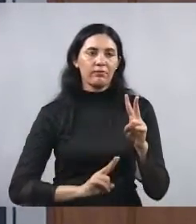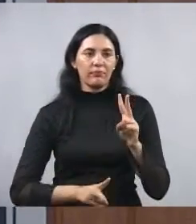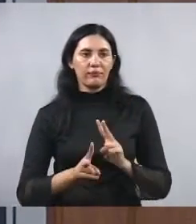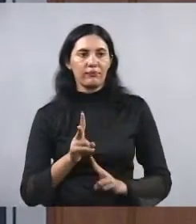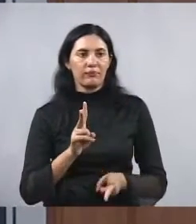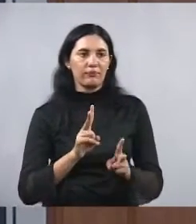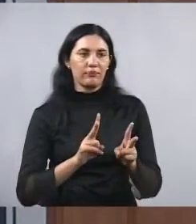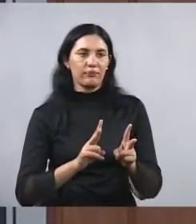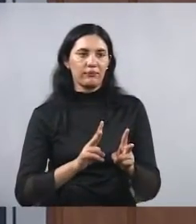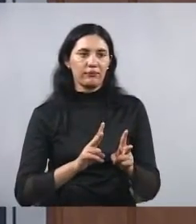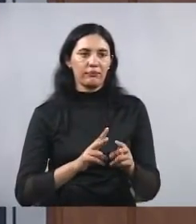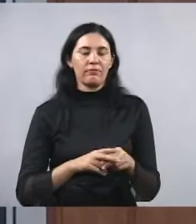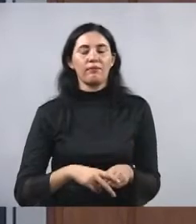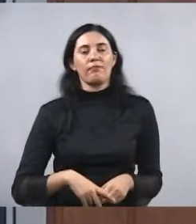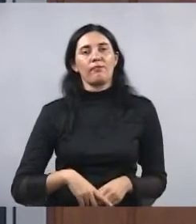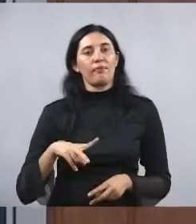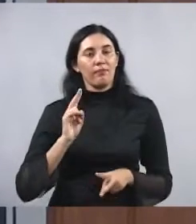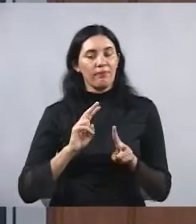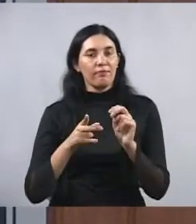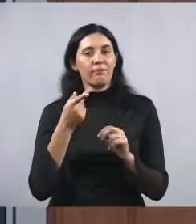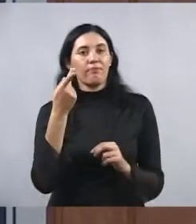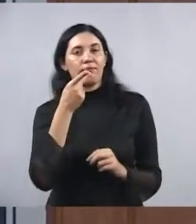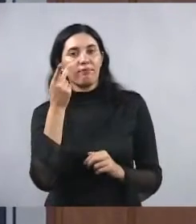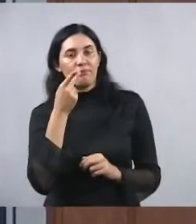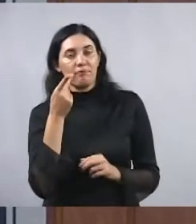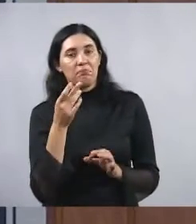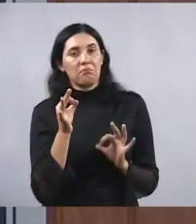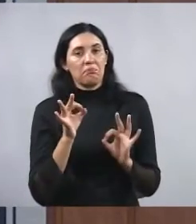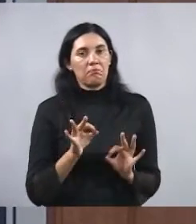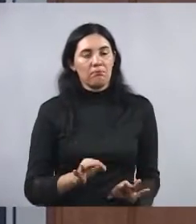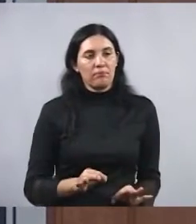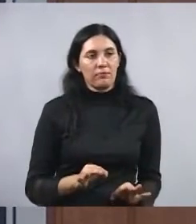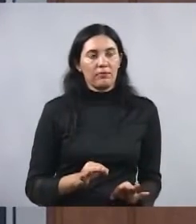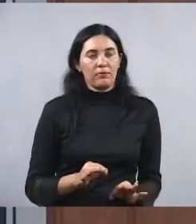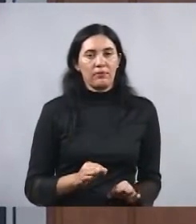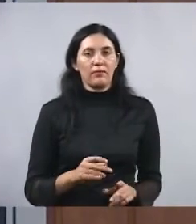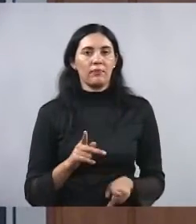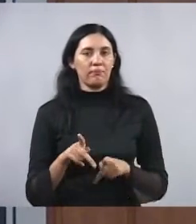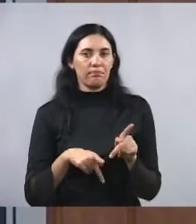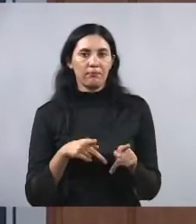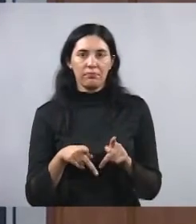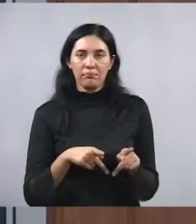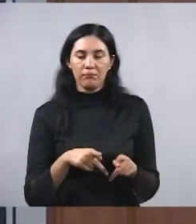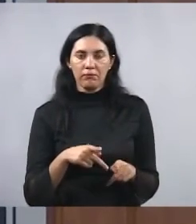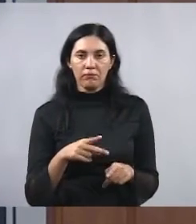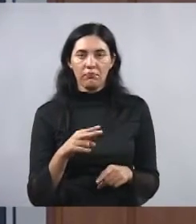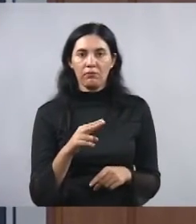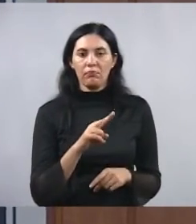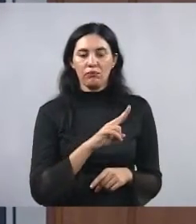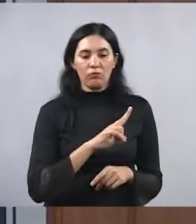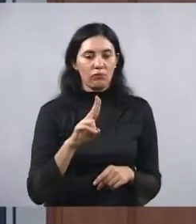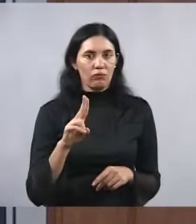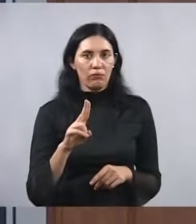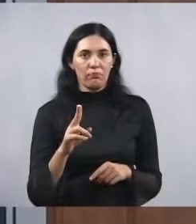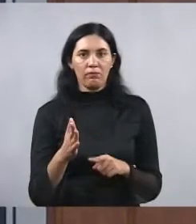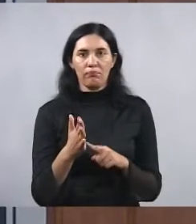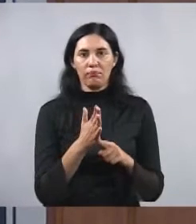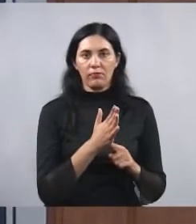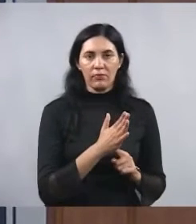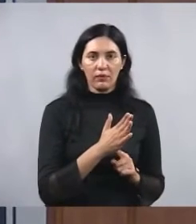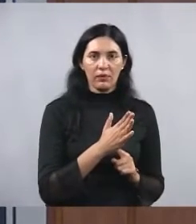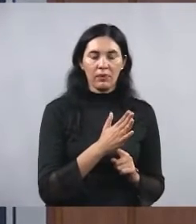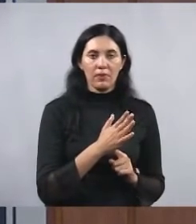sempre reclamava não, colocava com muita propriedade que as pessoas não se identificavam porque tinham medo de retaliação,